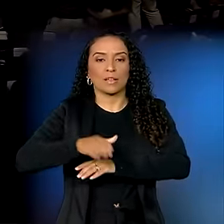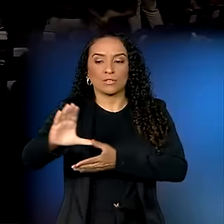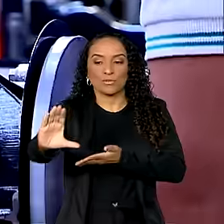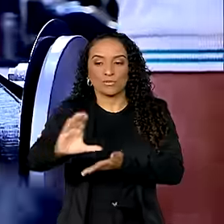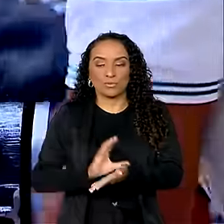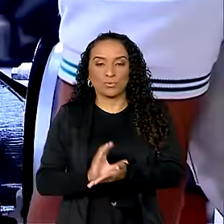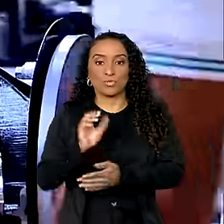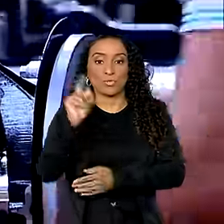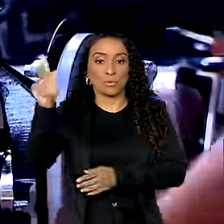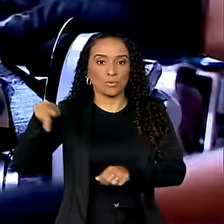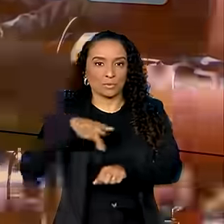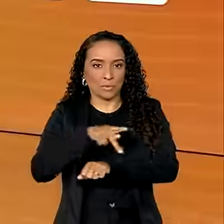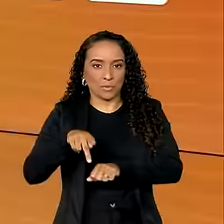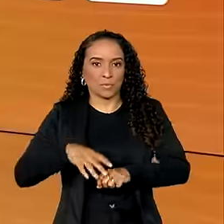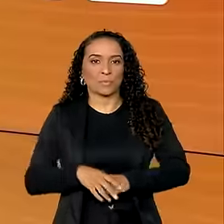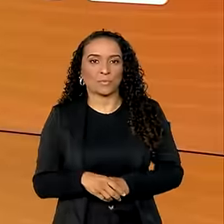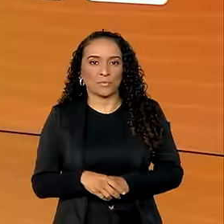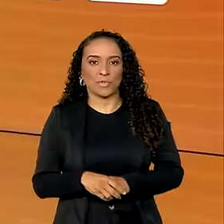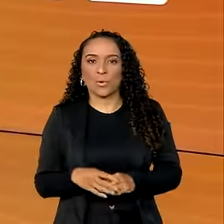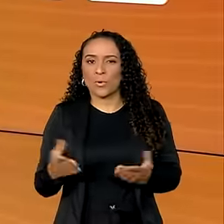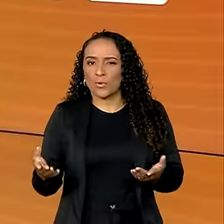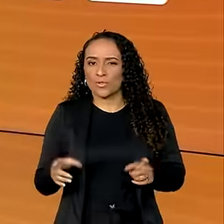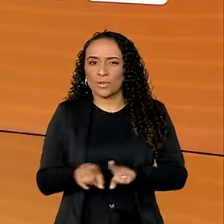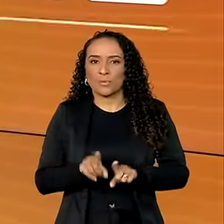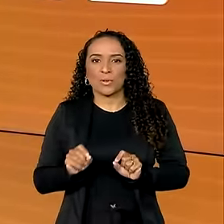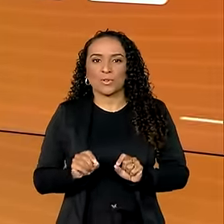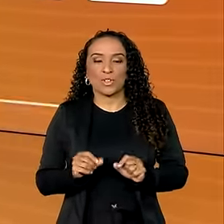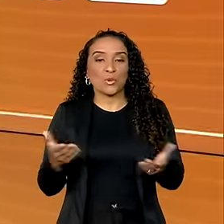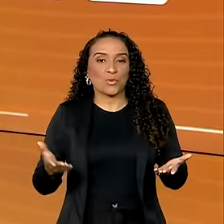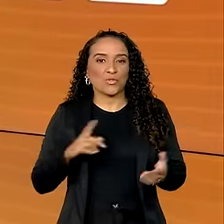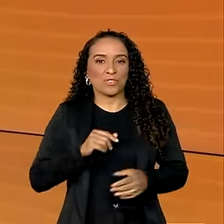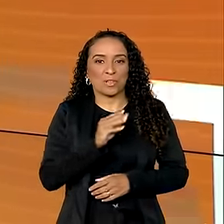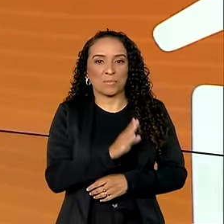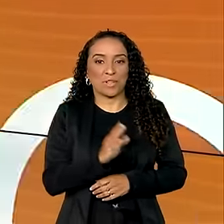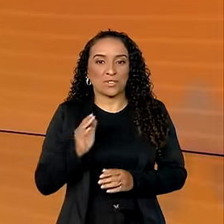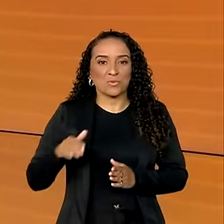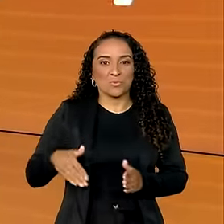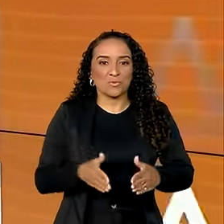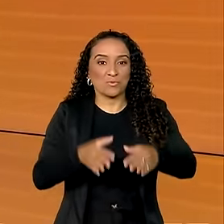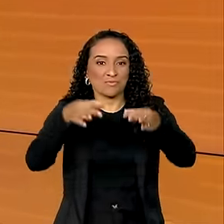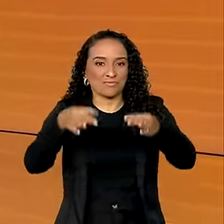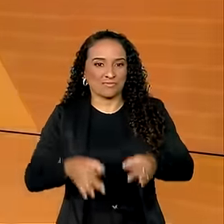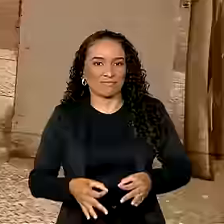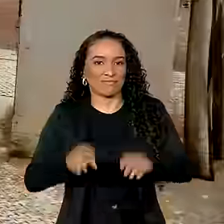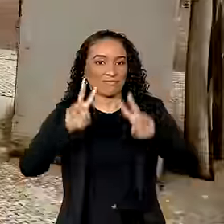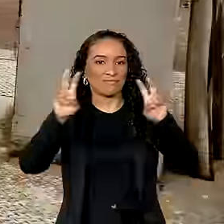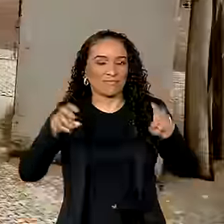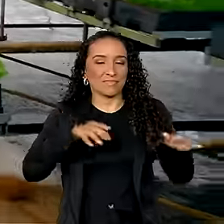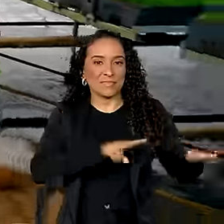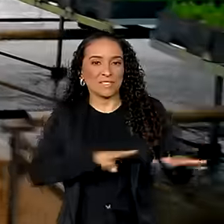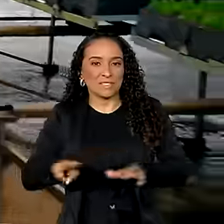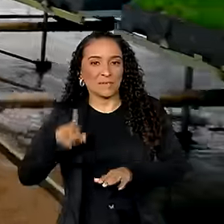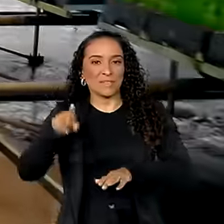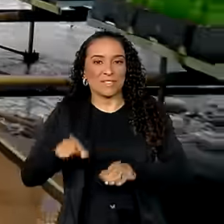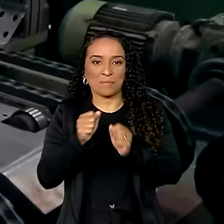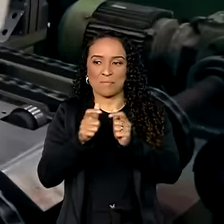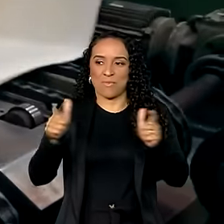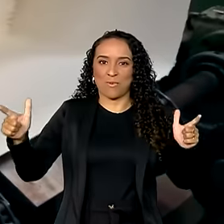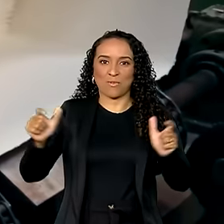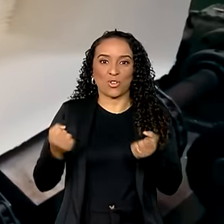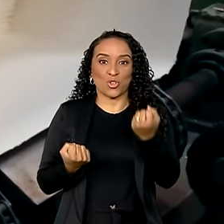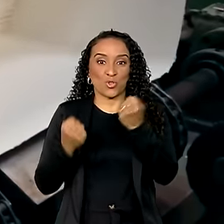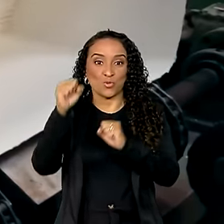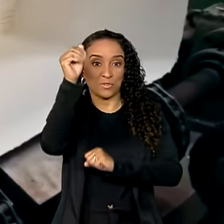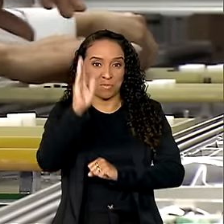investimentos estrangeiros. Veja também, hoje tem Brasil no rumo certo. O tema da semana é a expansão da